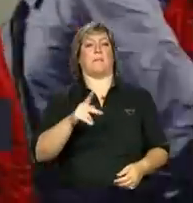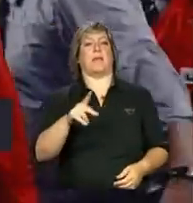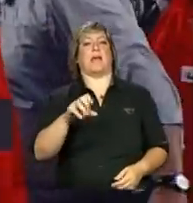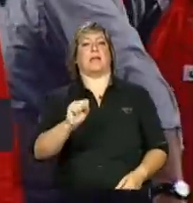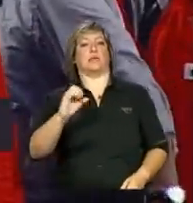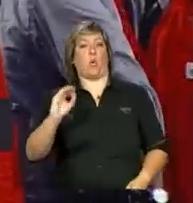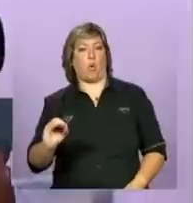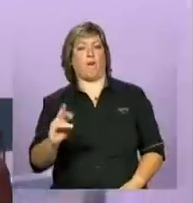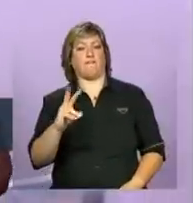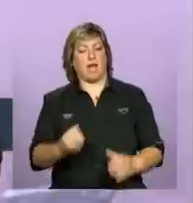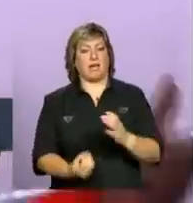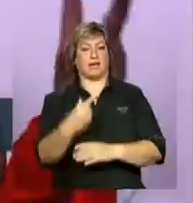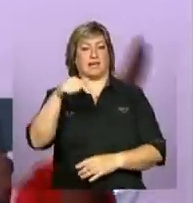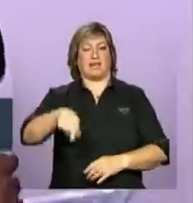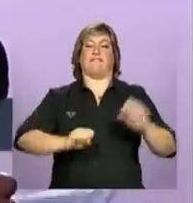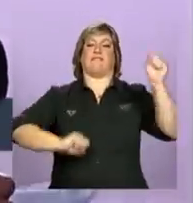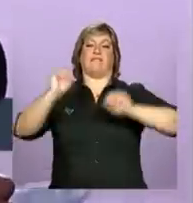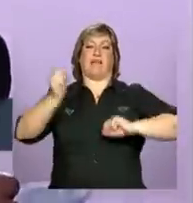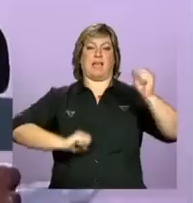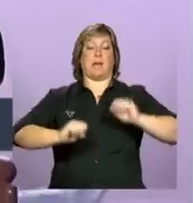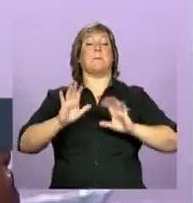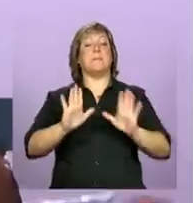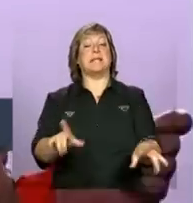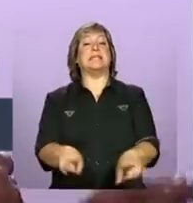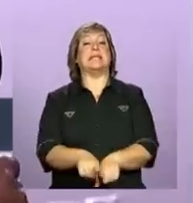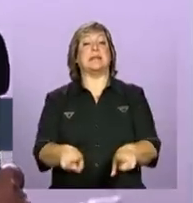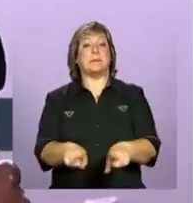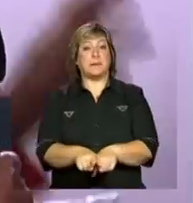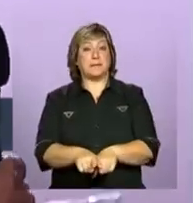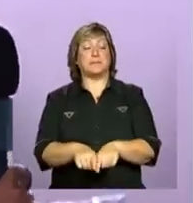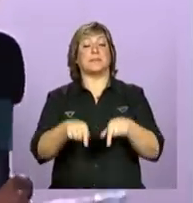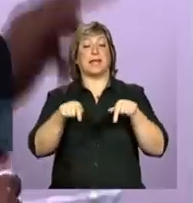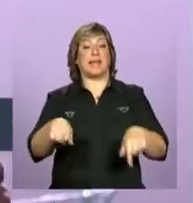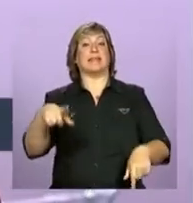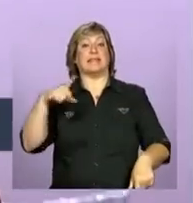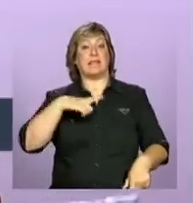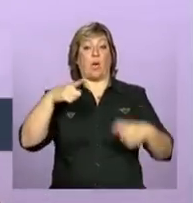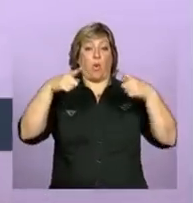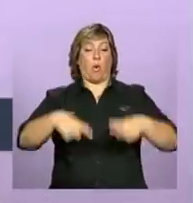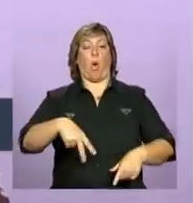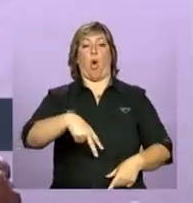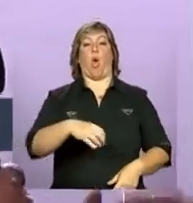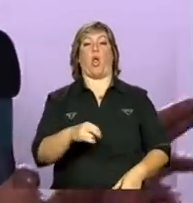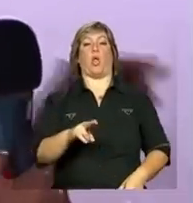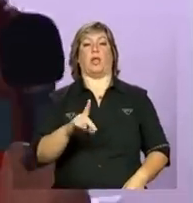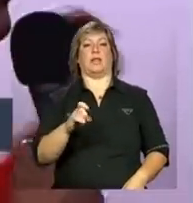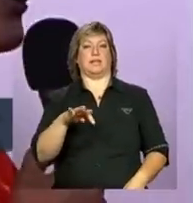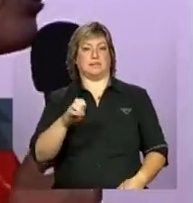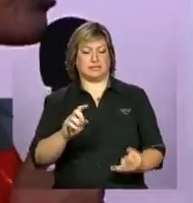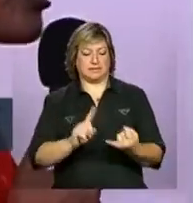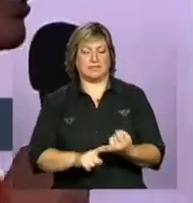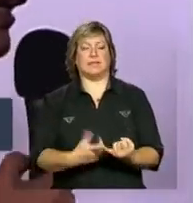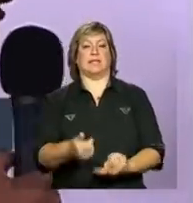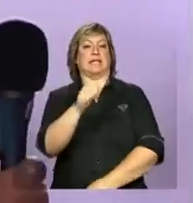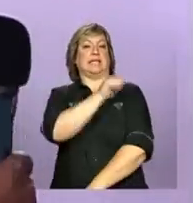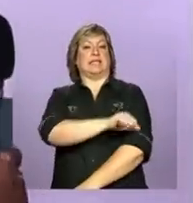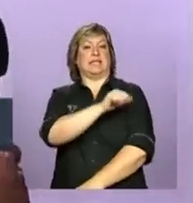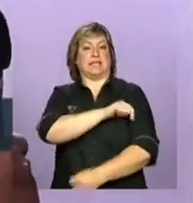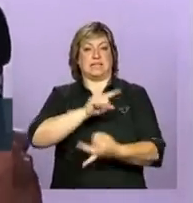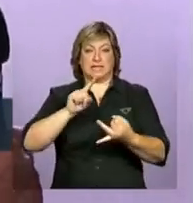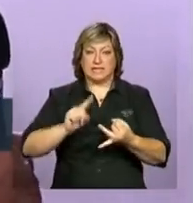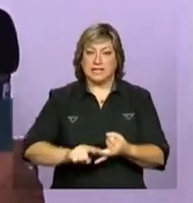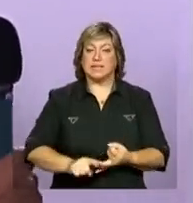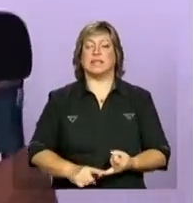vai sair dessa fábrica Mas também, ela está no Nordeste, ela está no Rio de Janeiro